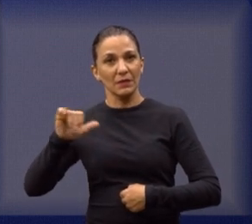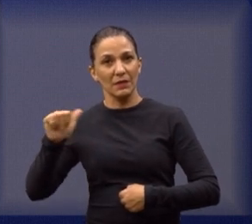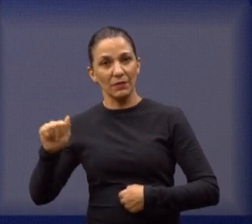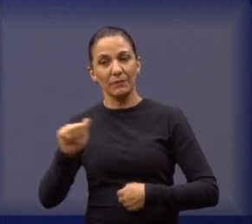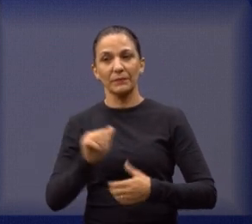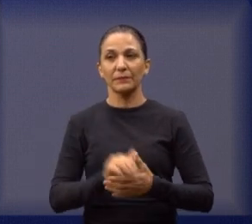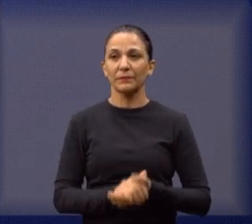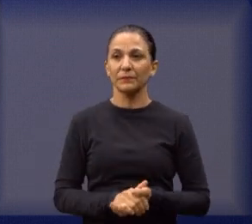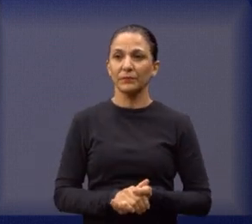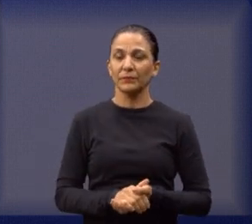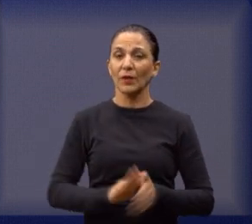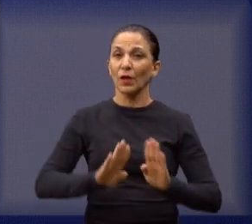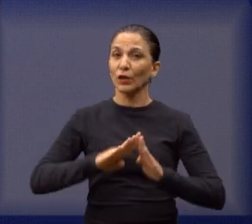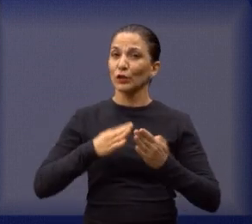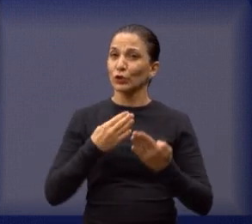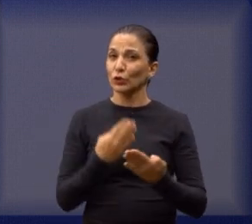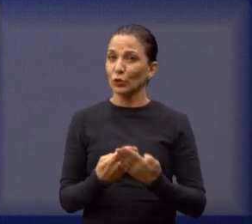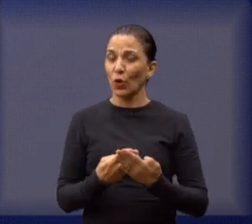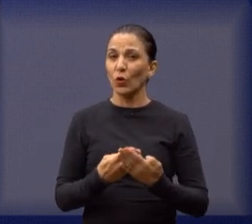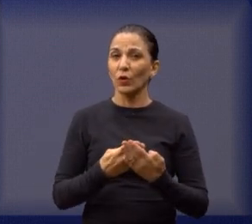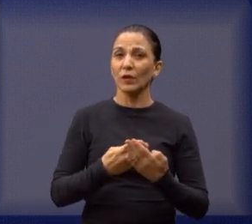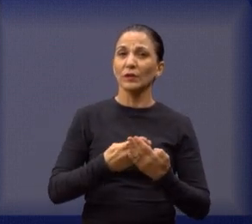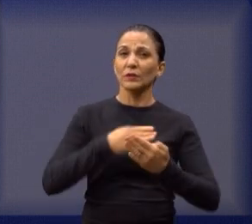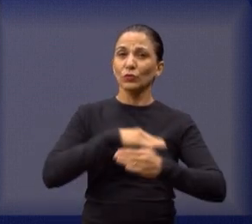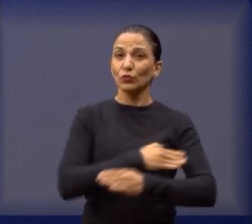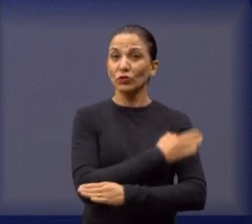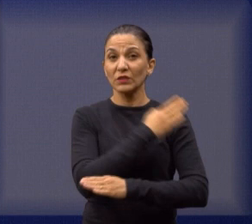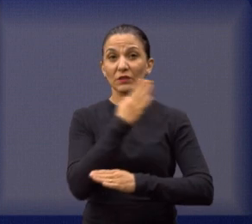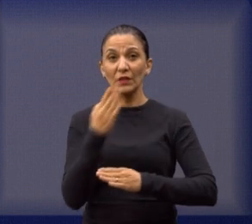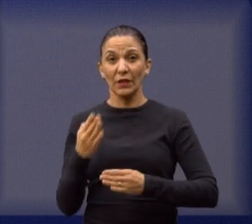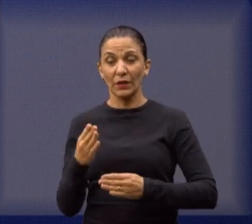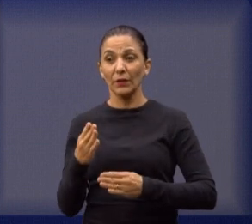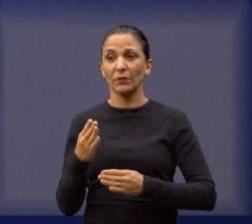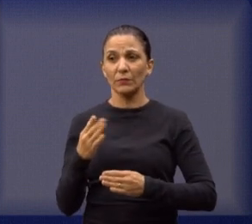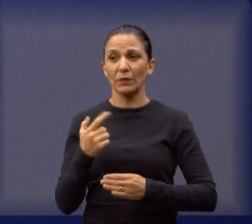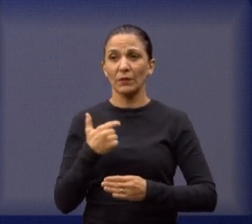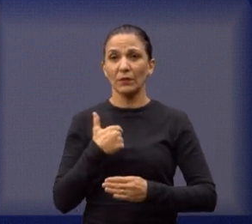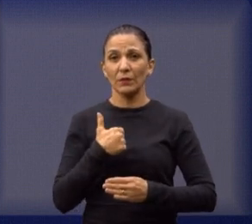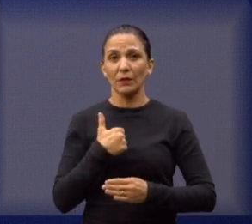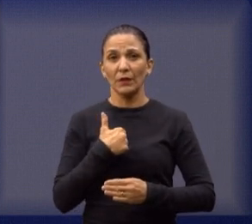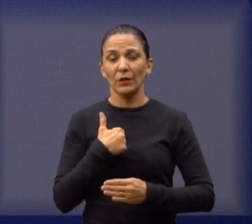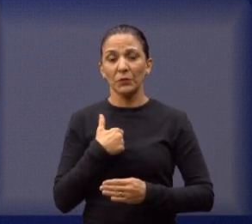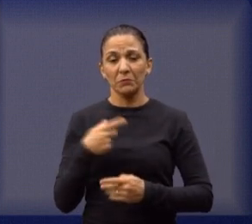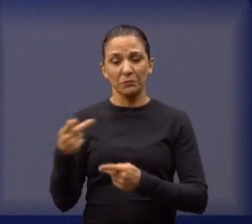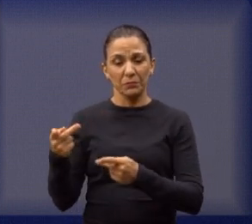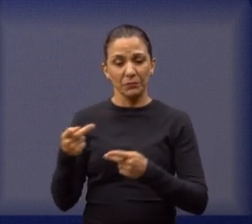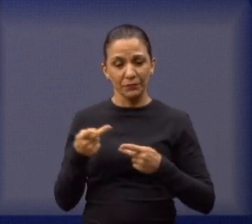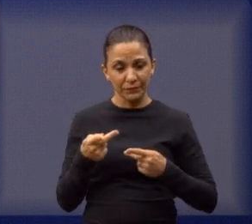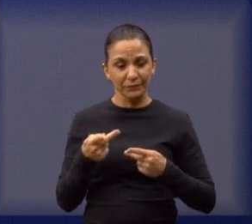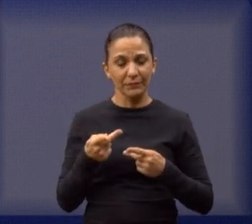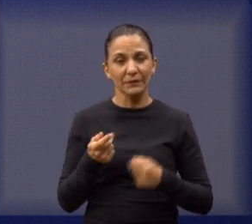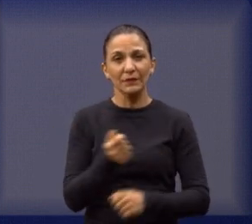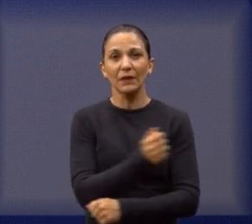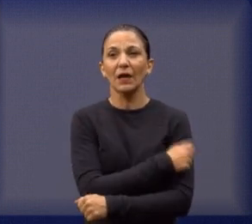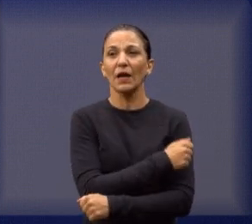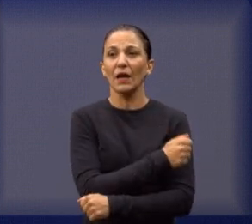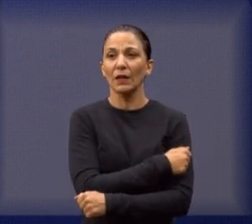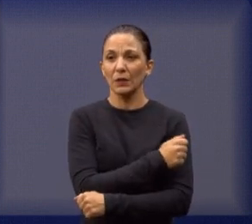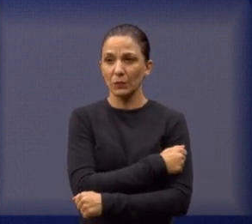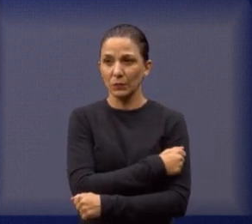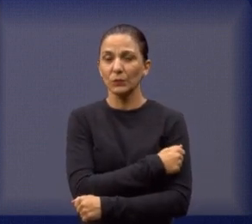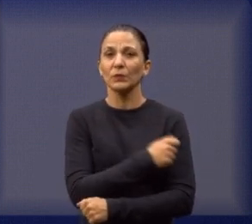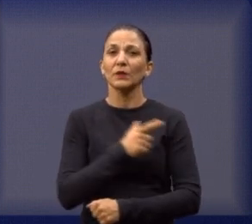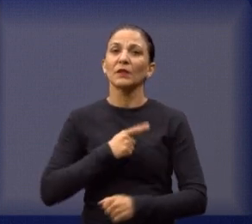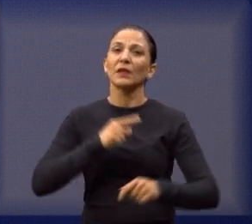Ali é uma escola de tempo integral, e os alunos exercem